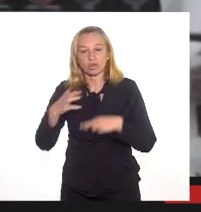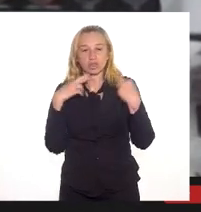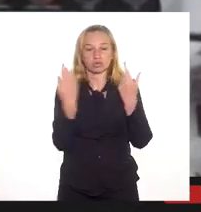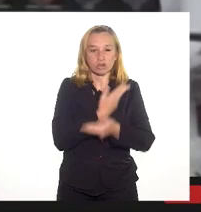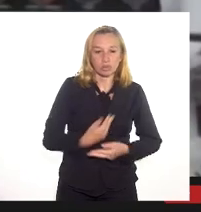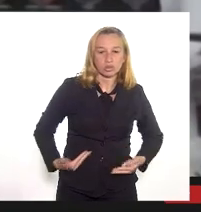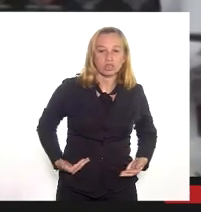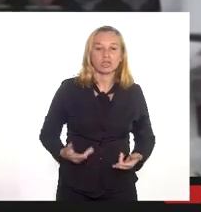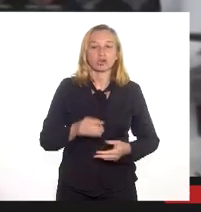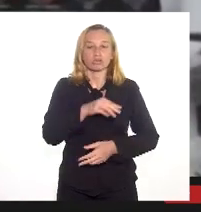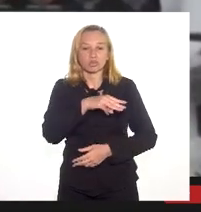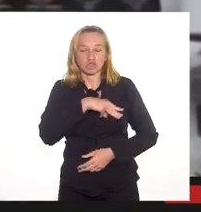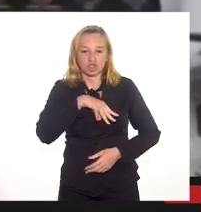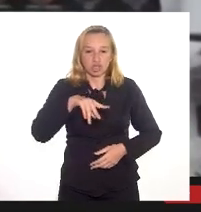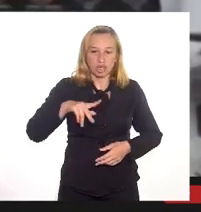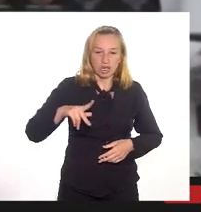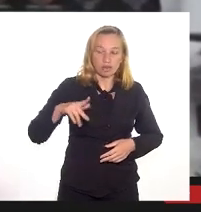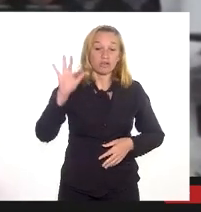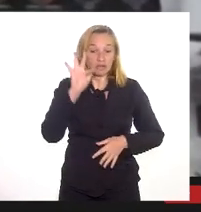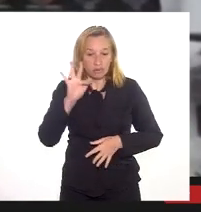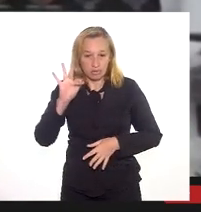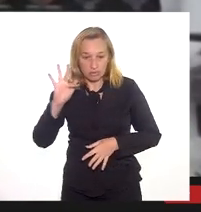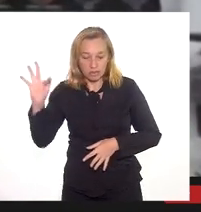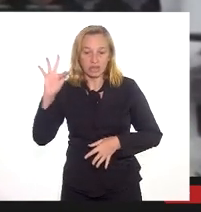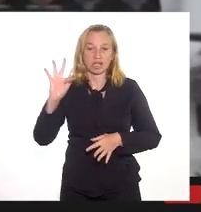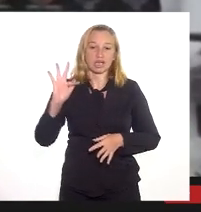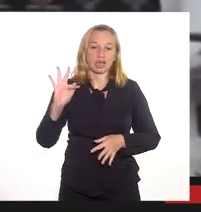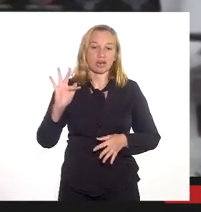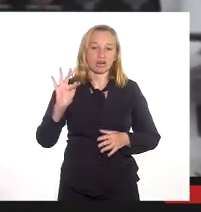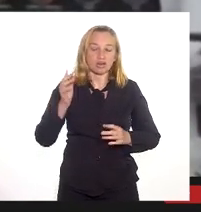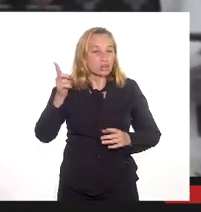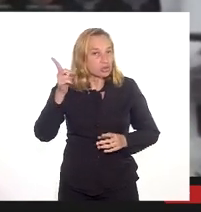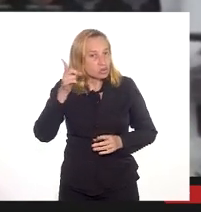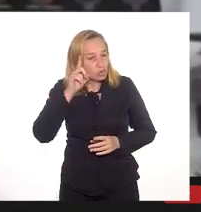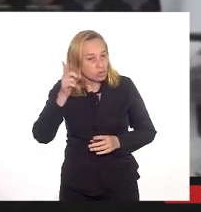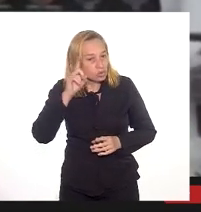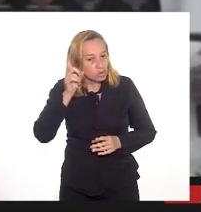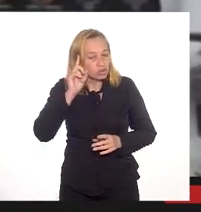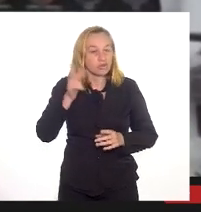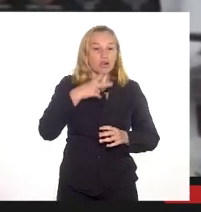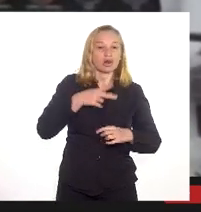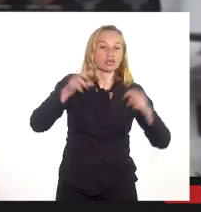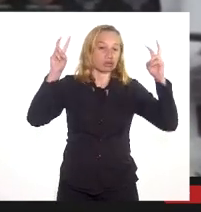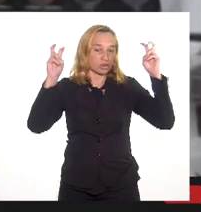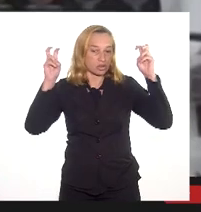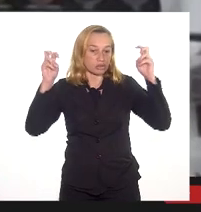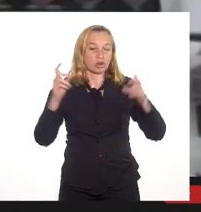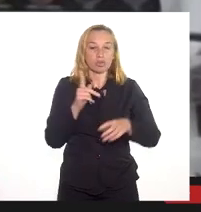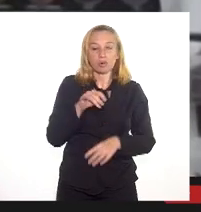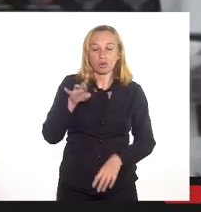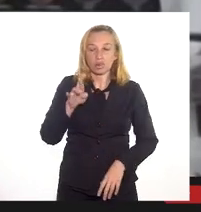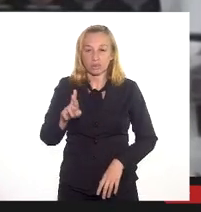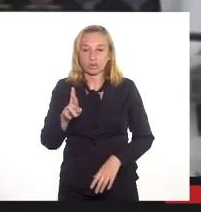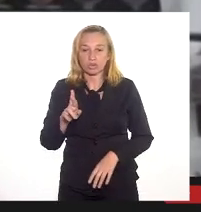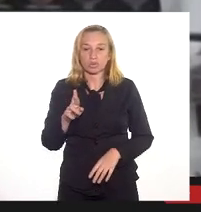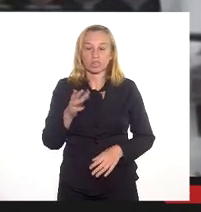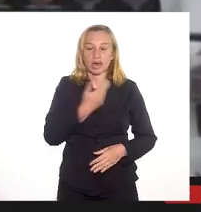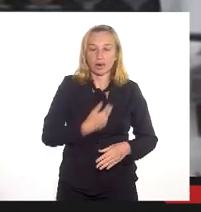com o Ministério Público Federal diariamente tocando esse assunto, o nosso procurador da República,